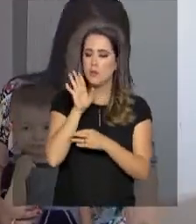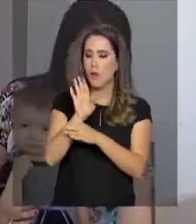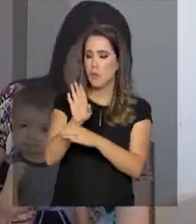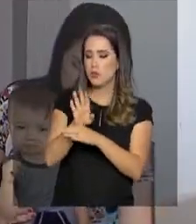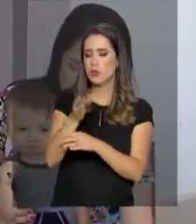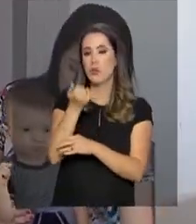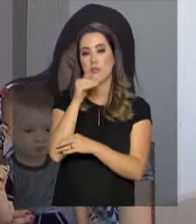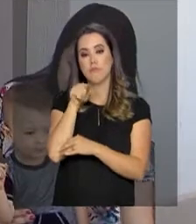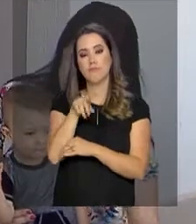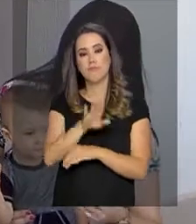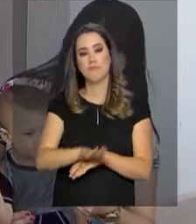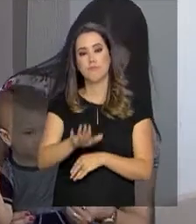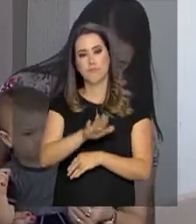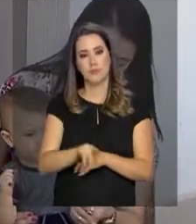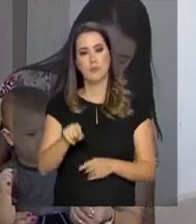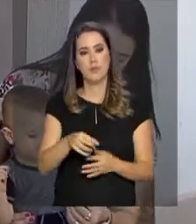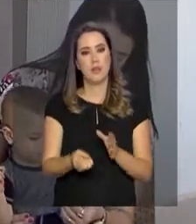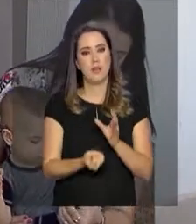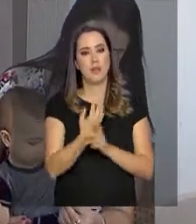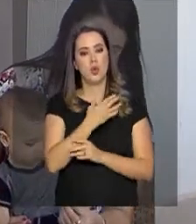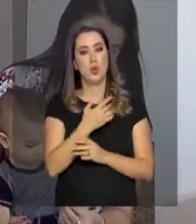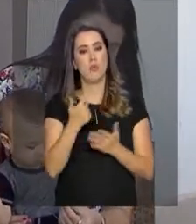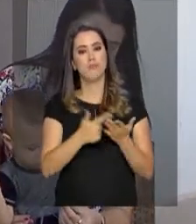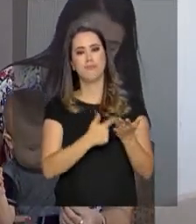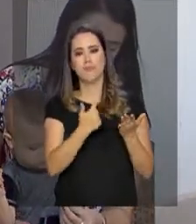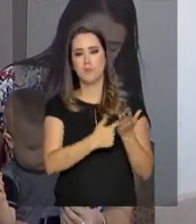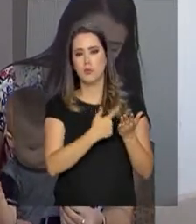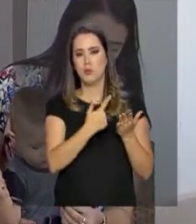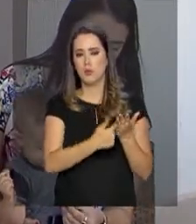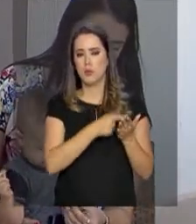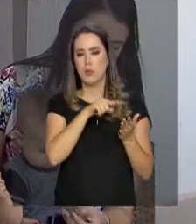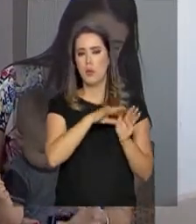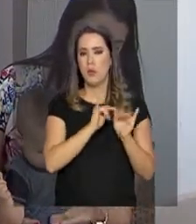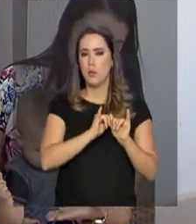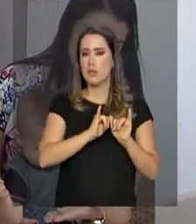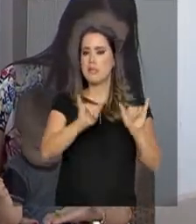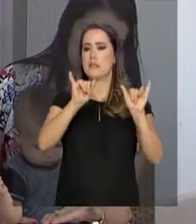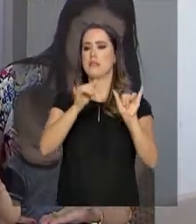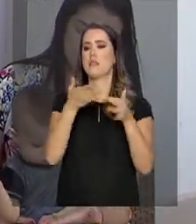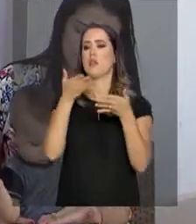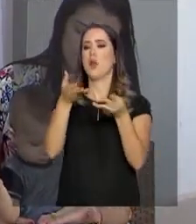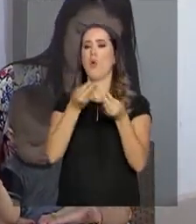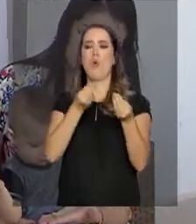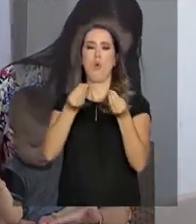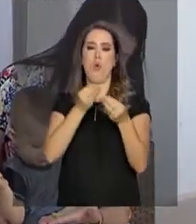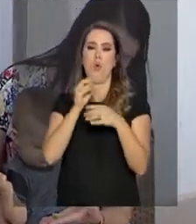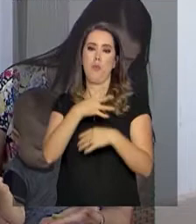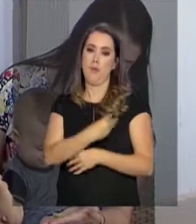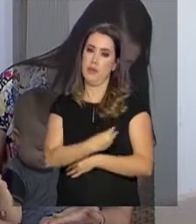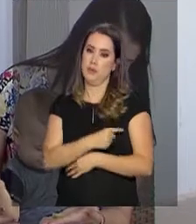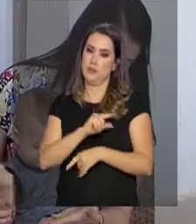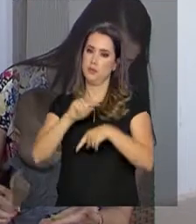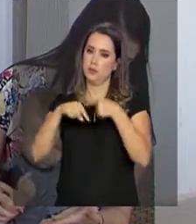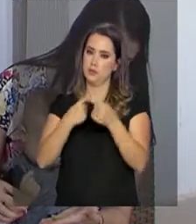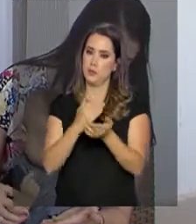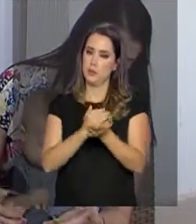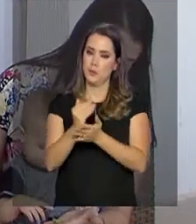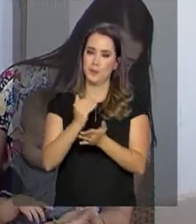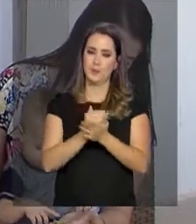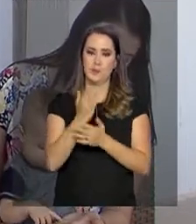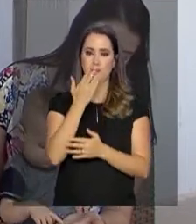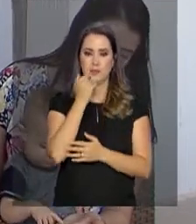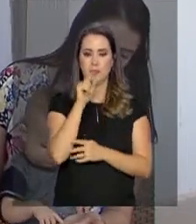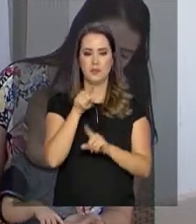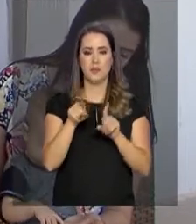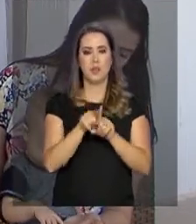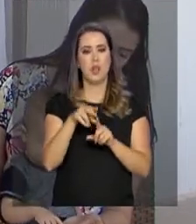crianças, o Ministério da Saúde criou um guia. A publicação traz orientações sobre a amamentação, introdução alimentar